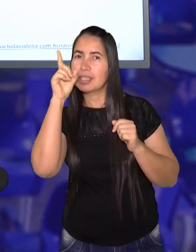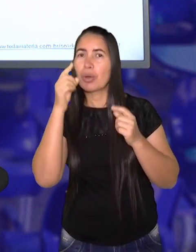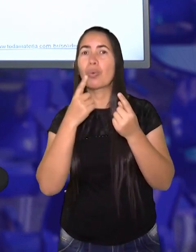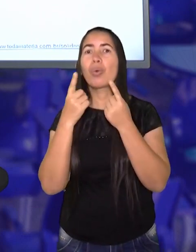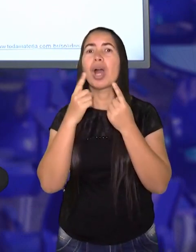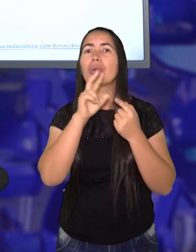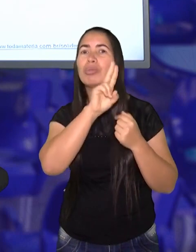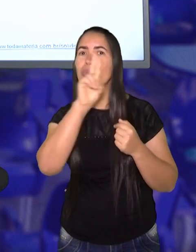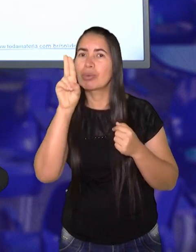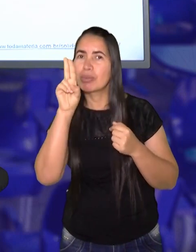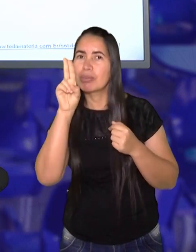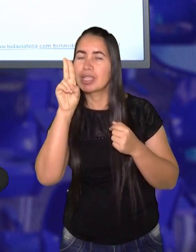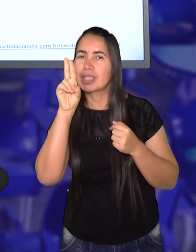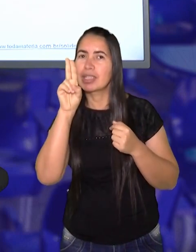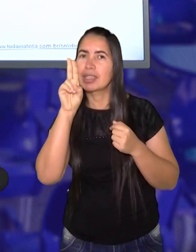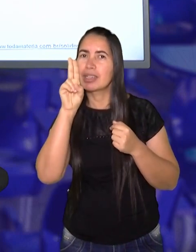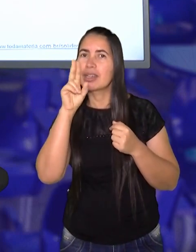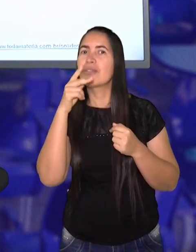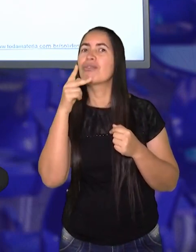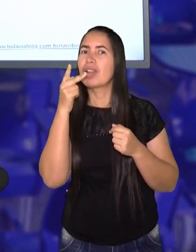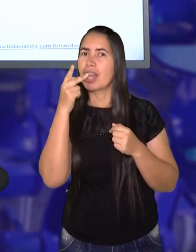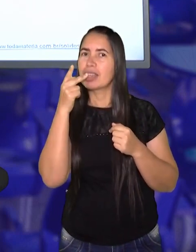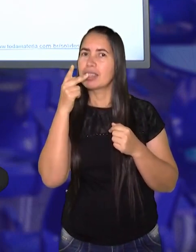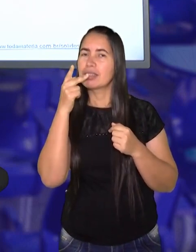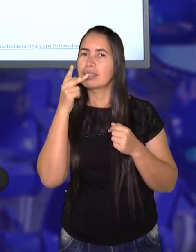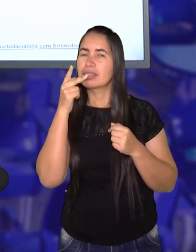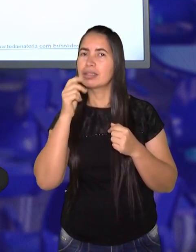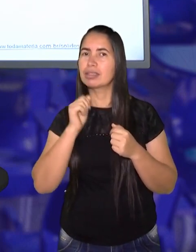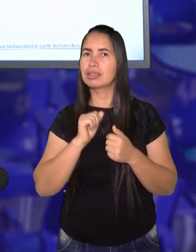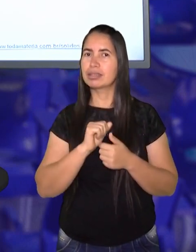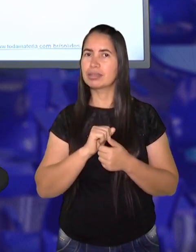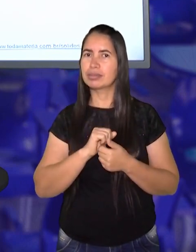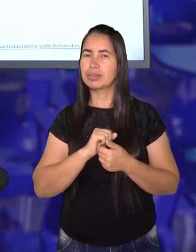aqui, qual é o nome desse sólido? Me diz.